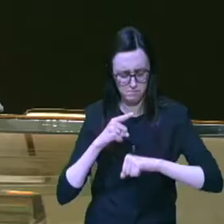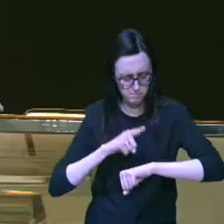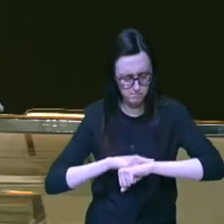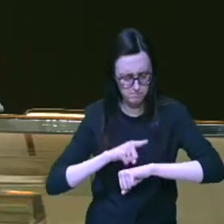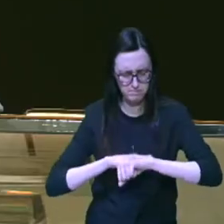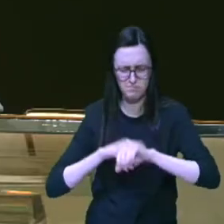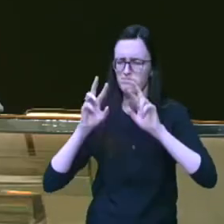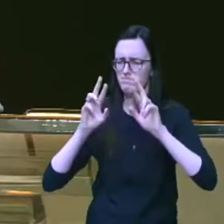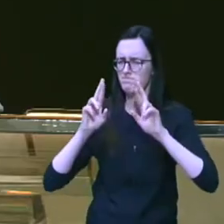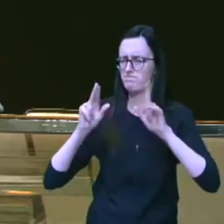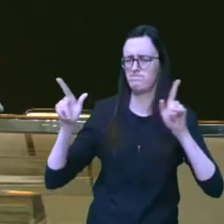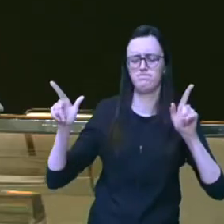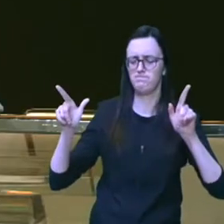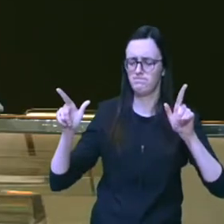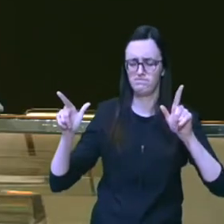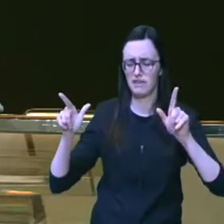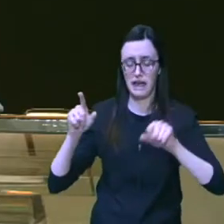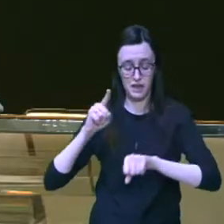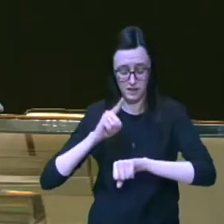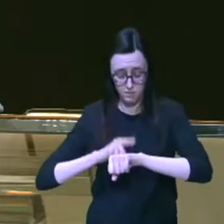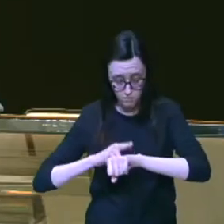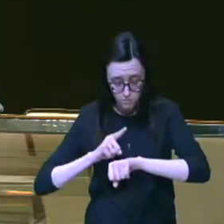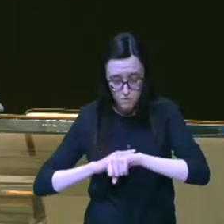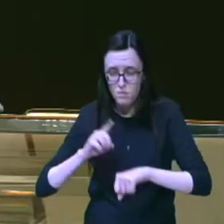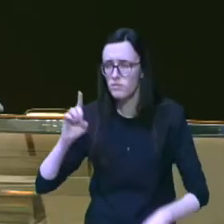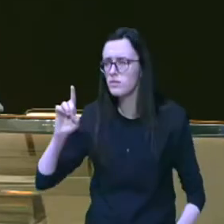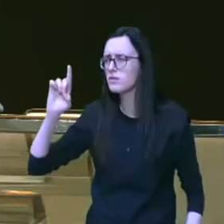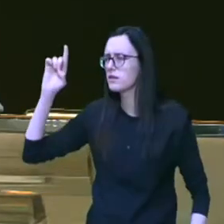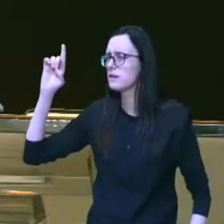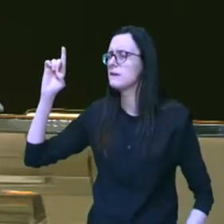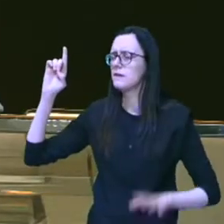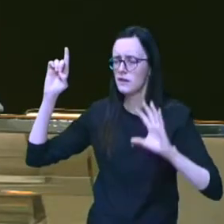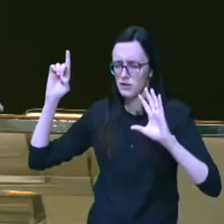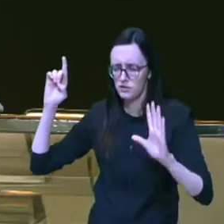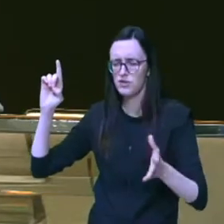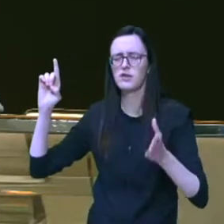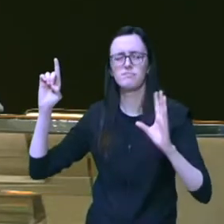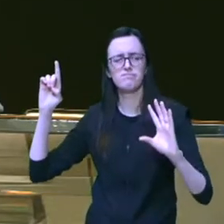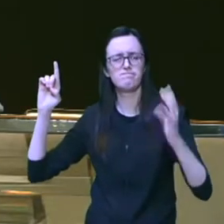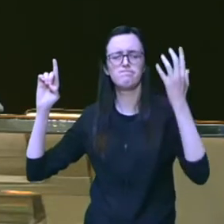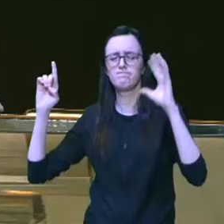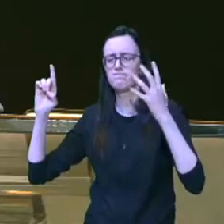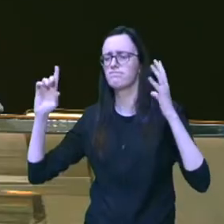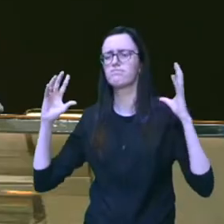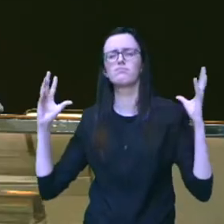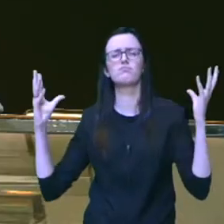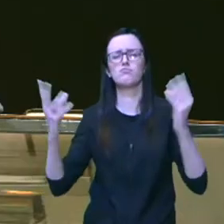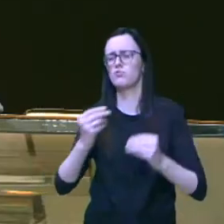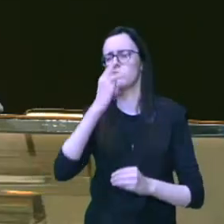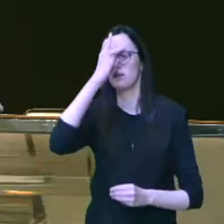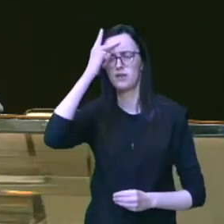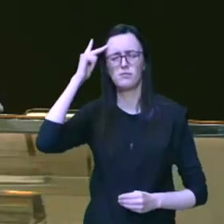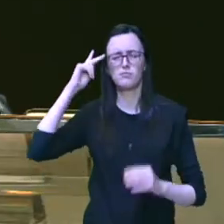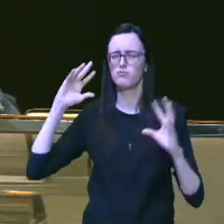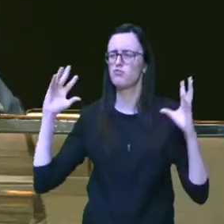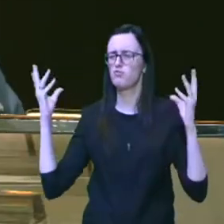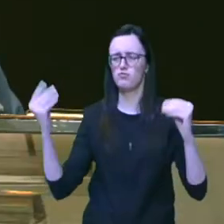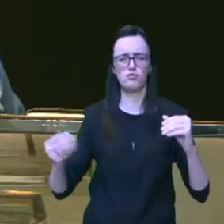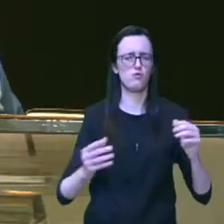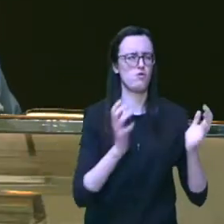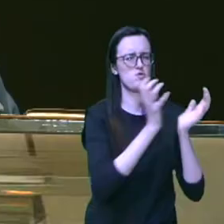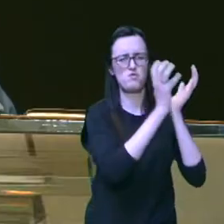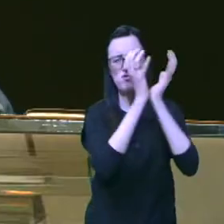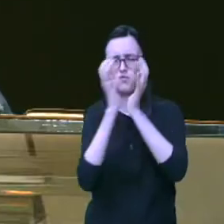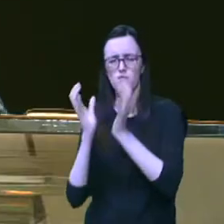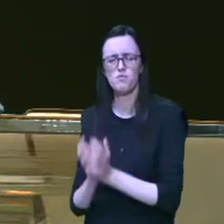atípico, momento a Deus que tem alcançado a Pai, todas as pessoas de todas as classes, em todos